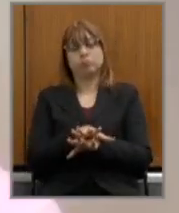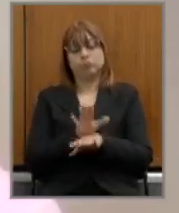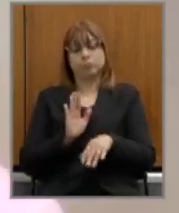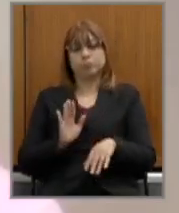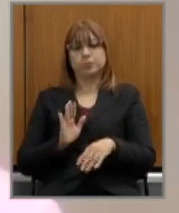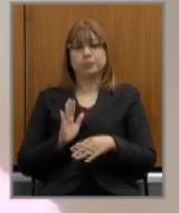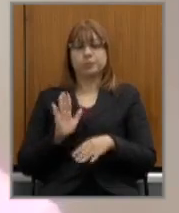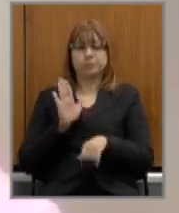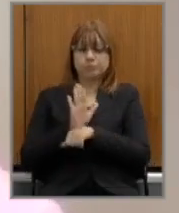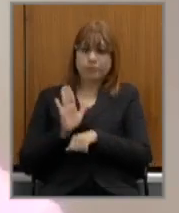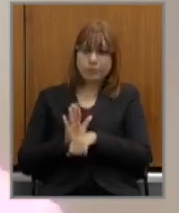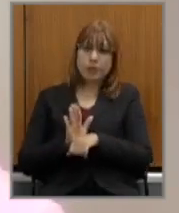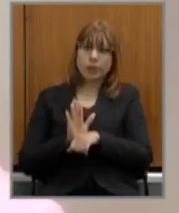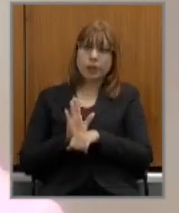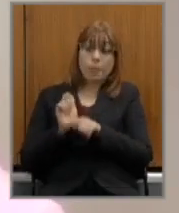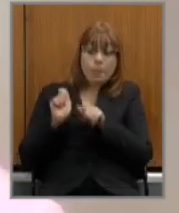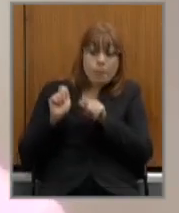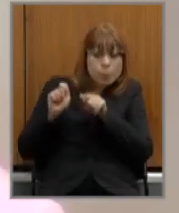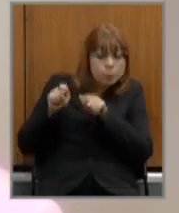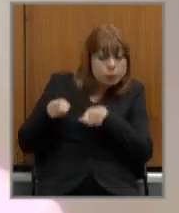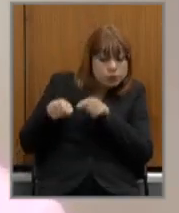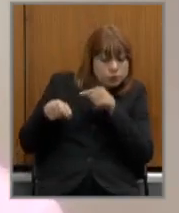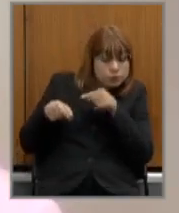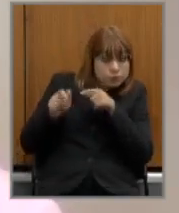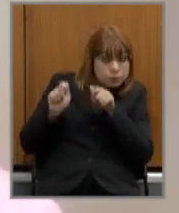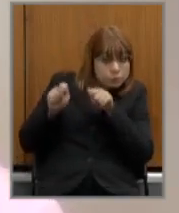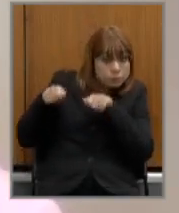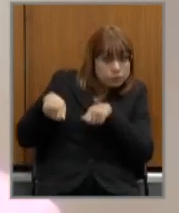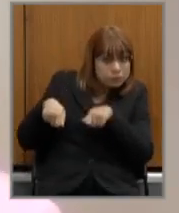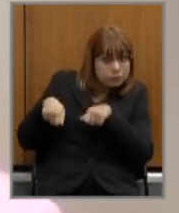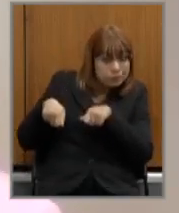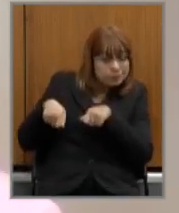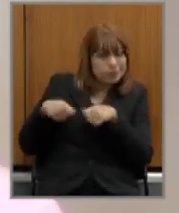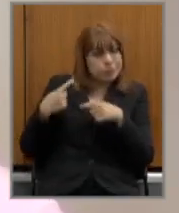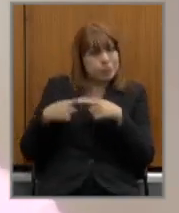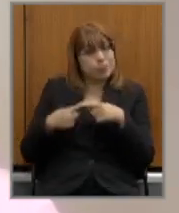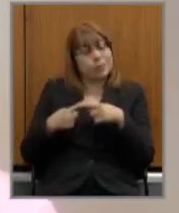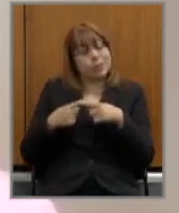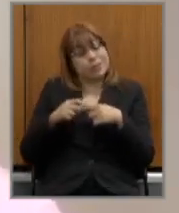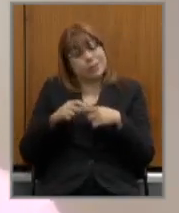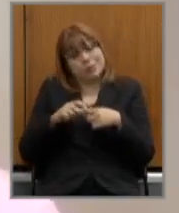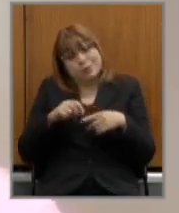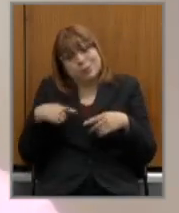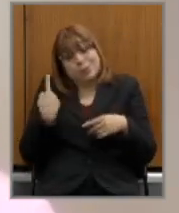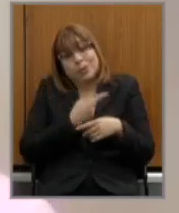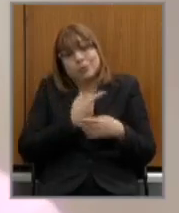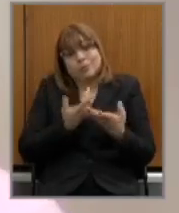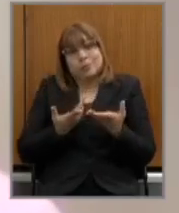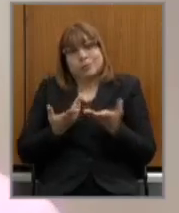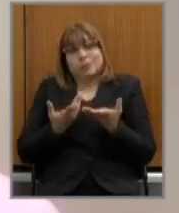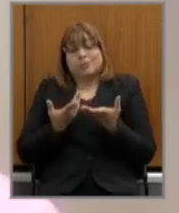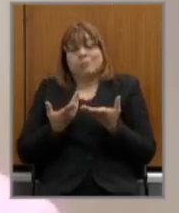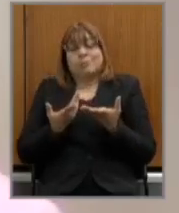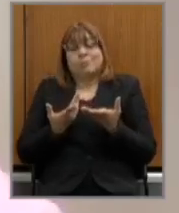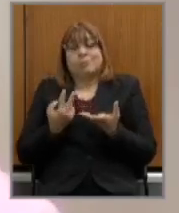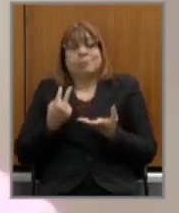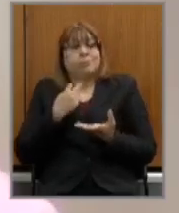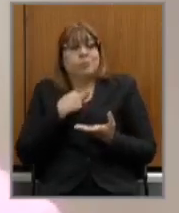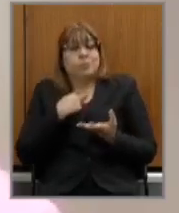mas lembrando possível o que tem que ser feito tem que ser feito nós não podemos deixar que Minas